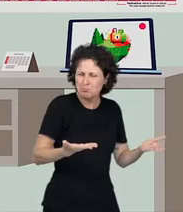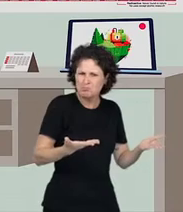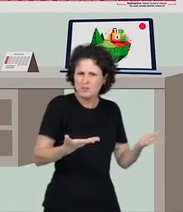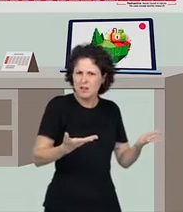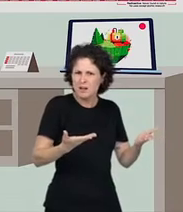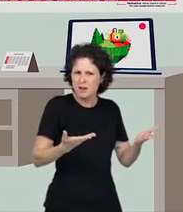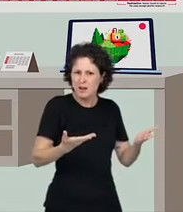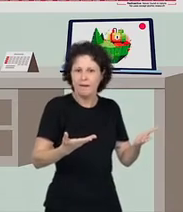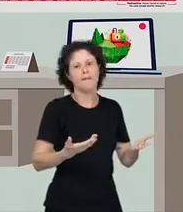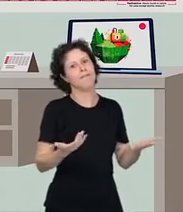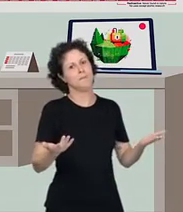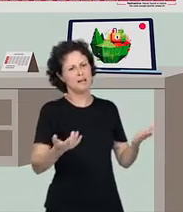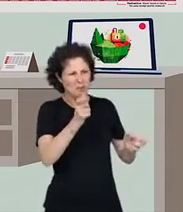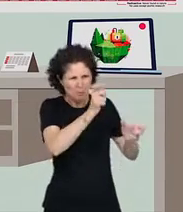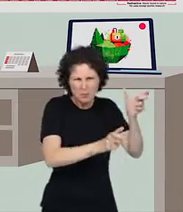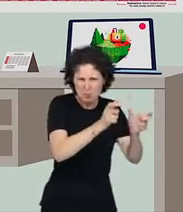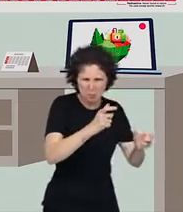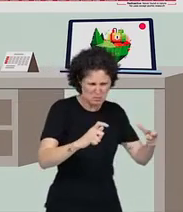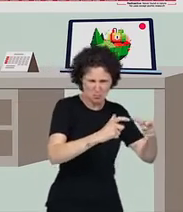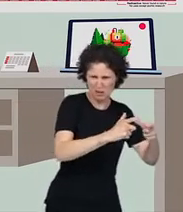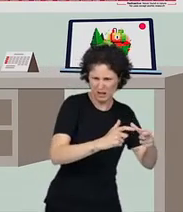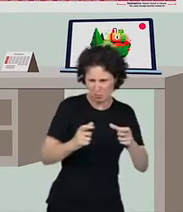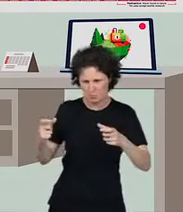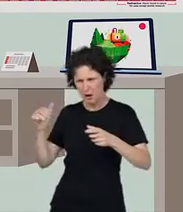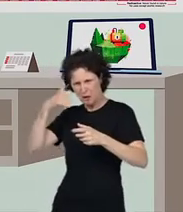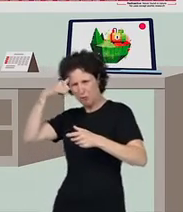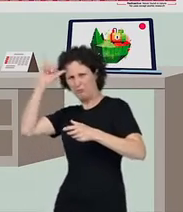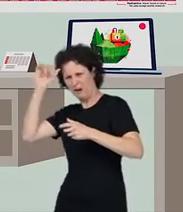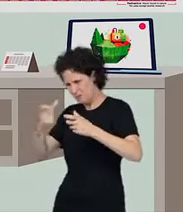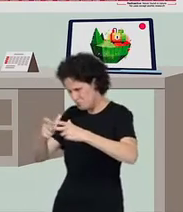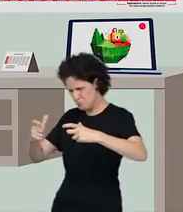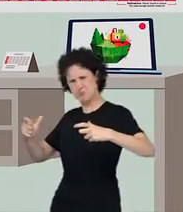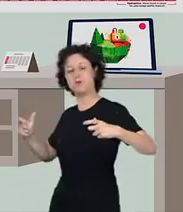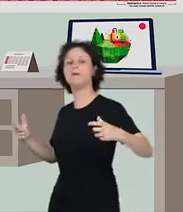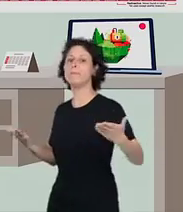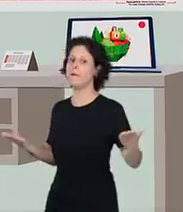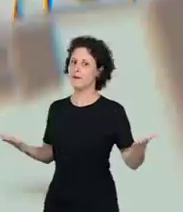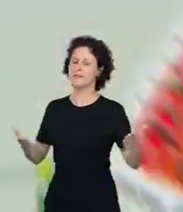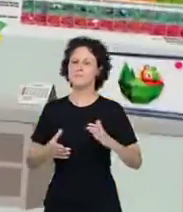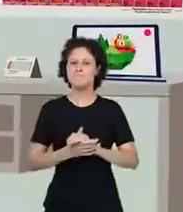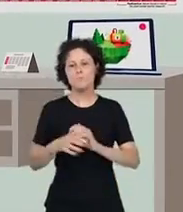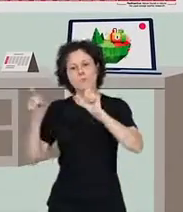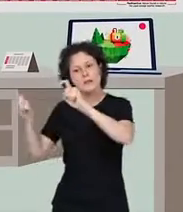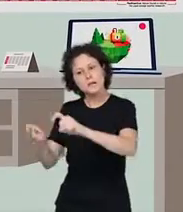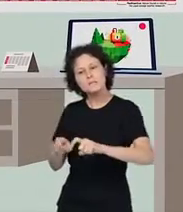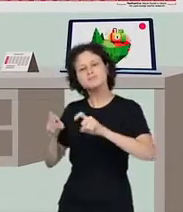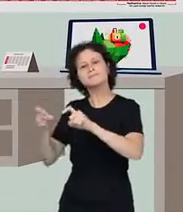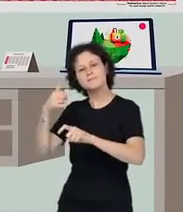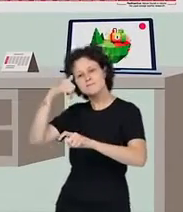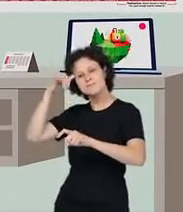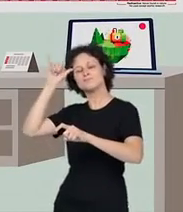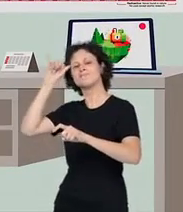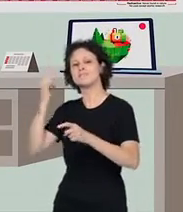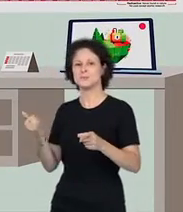milhões de brasileiros. Isso quer dizer que existem mais bois e vacas do que pessoas aqui no Brasil. Agora, falando